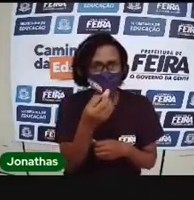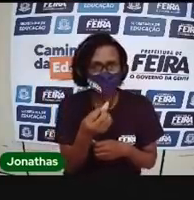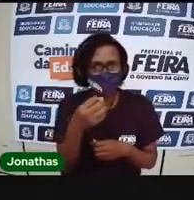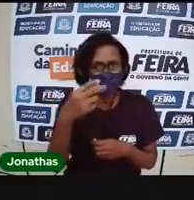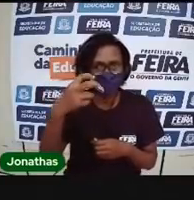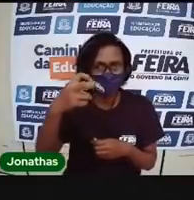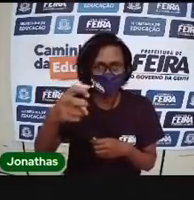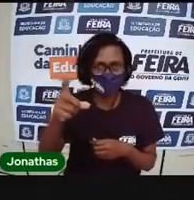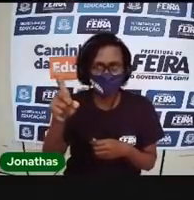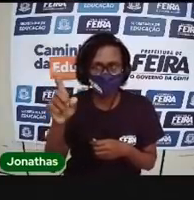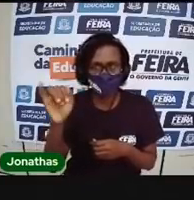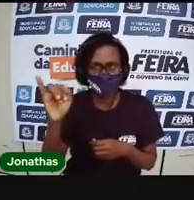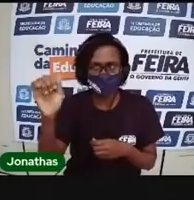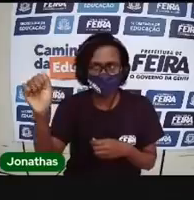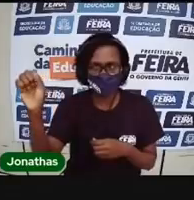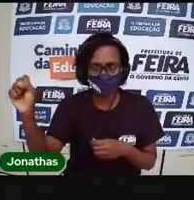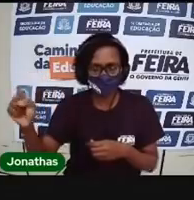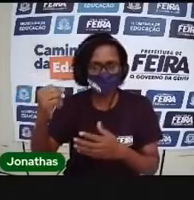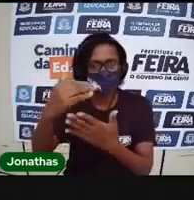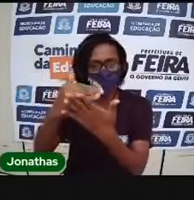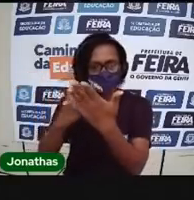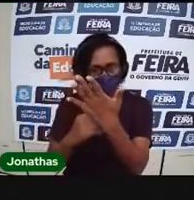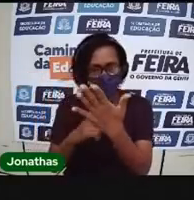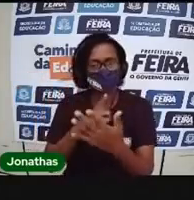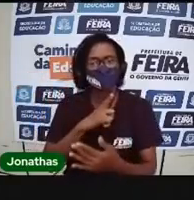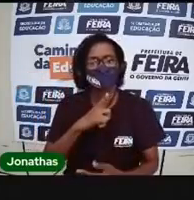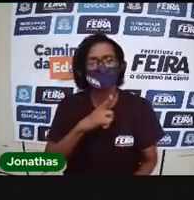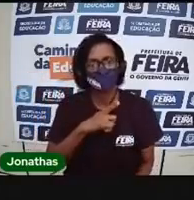no calendário, pra você não esquecer.